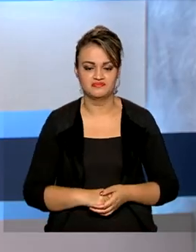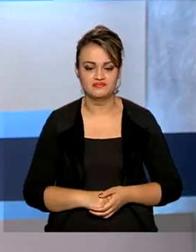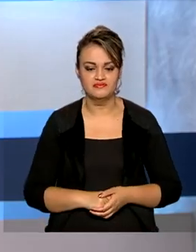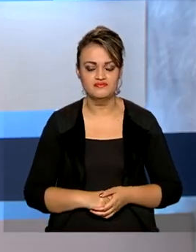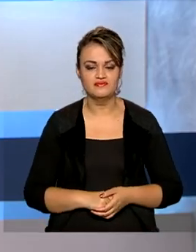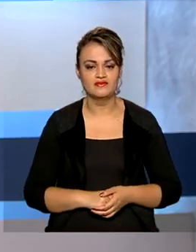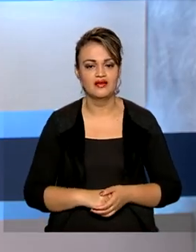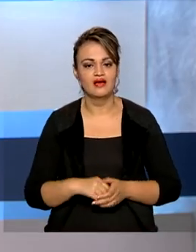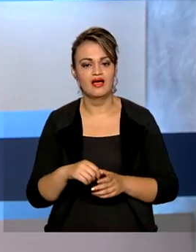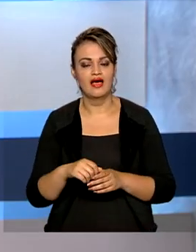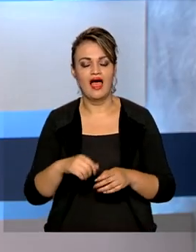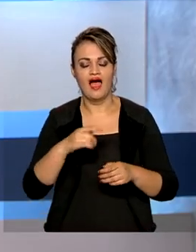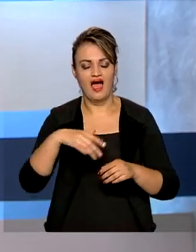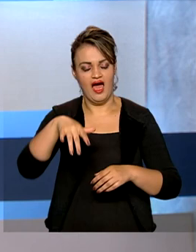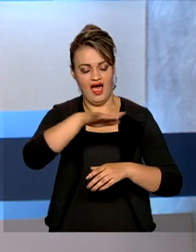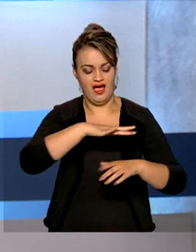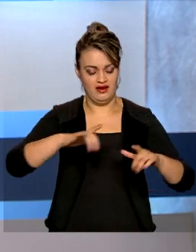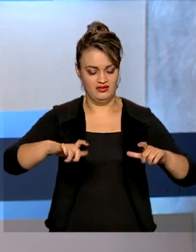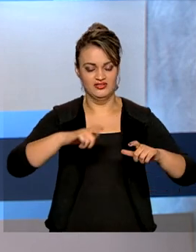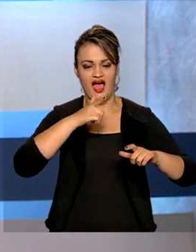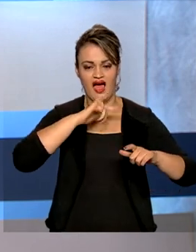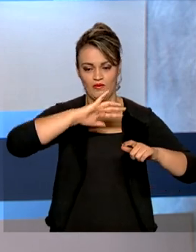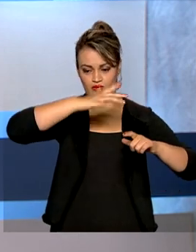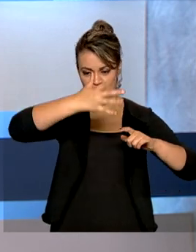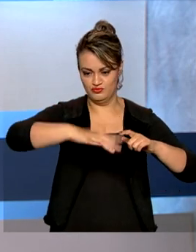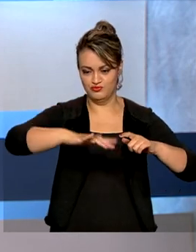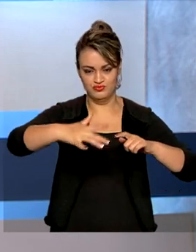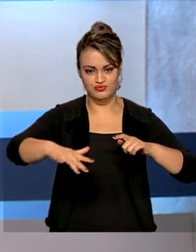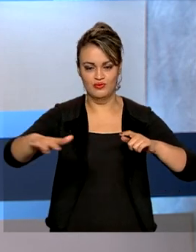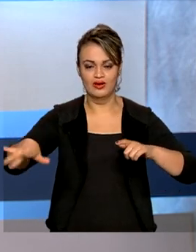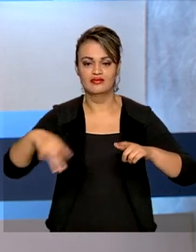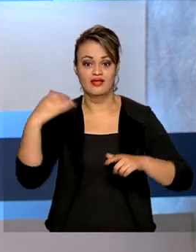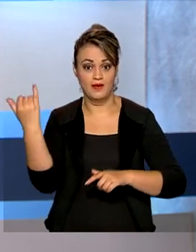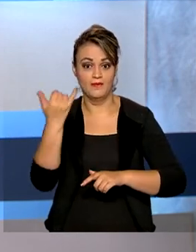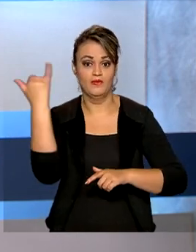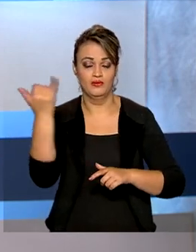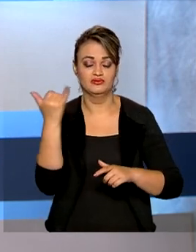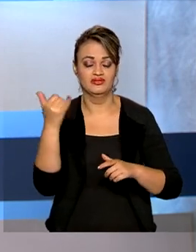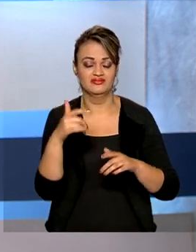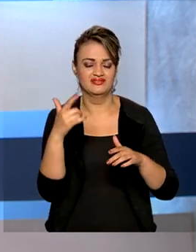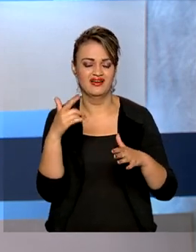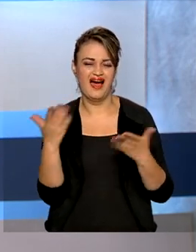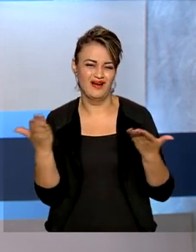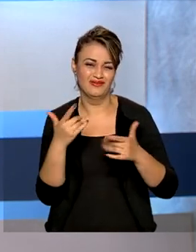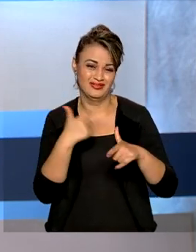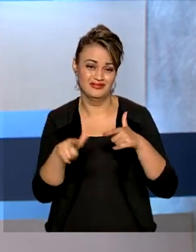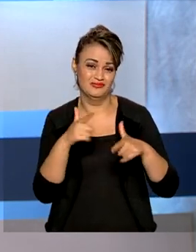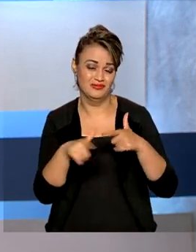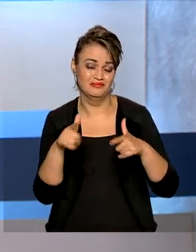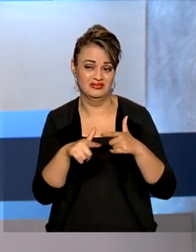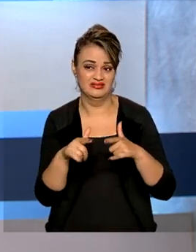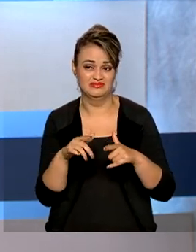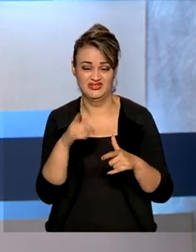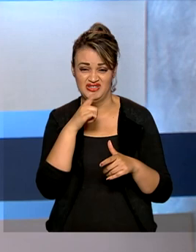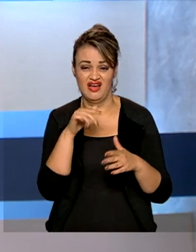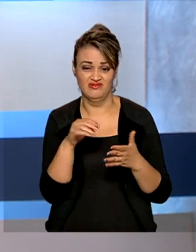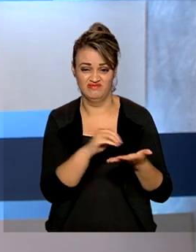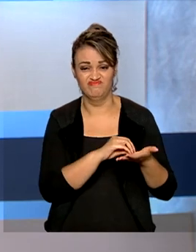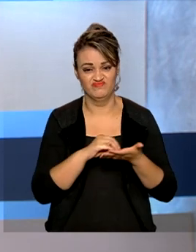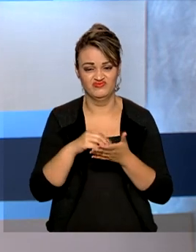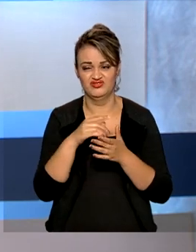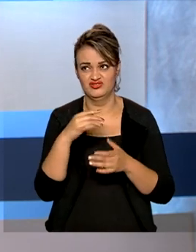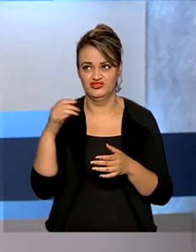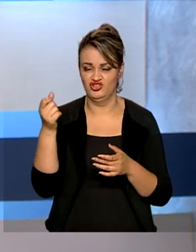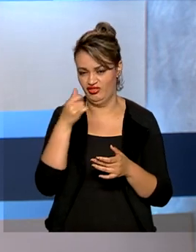revitalização de bacias hidrográficas ganha ainda mais importância com a crise hídrica que atinge o país. Para enfrentar